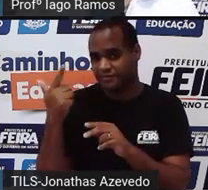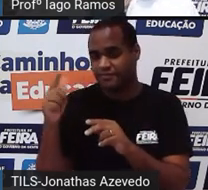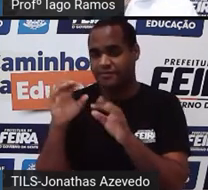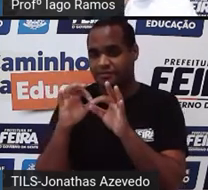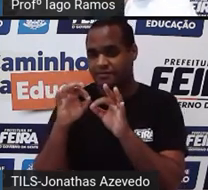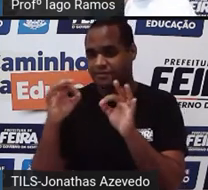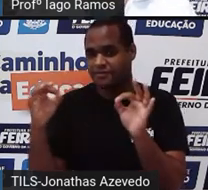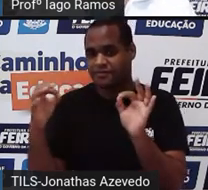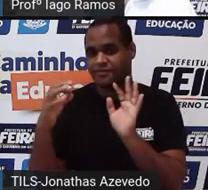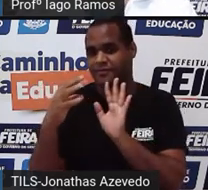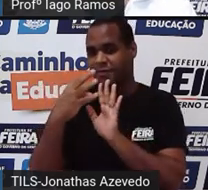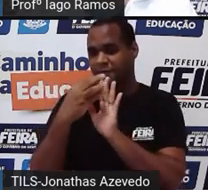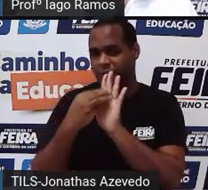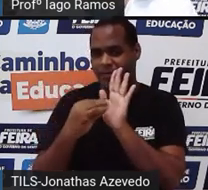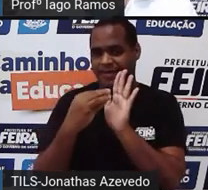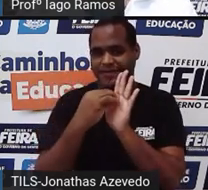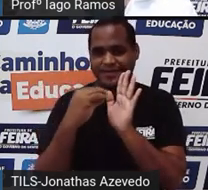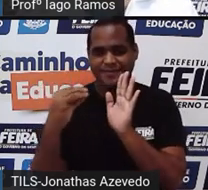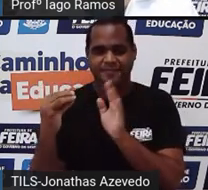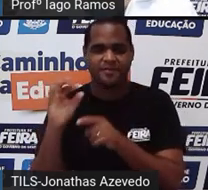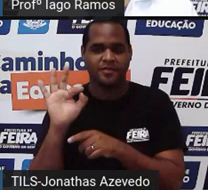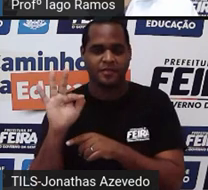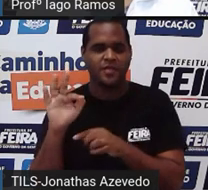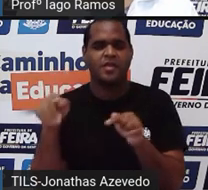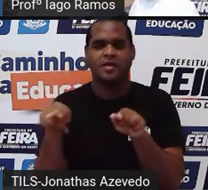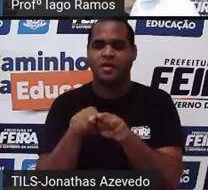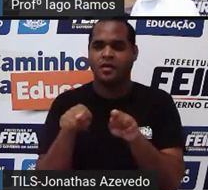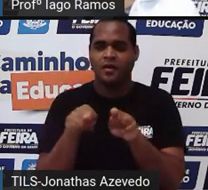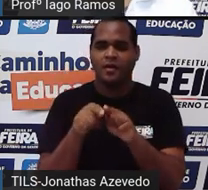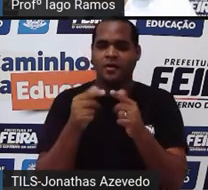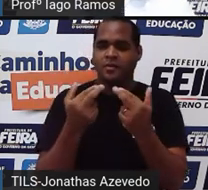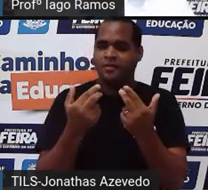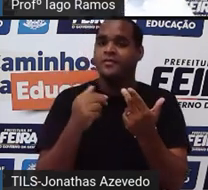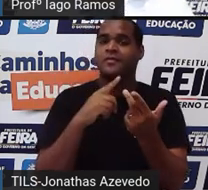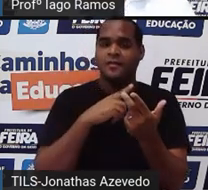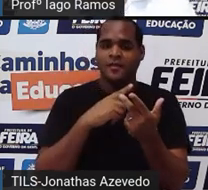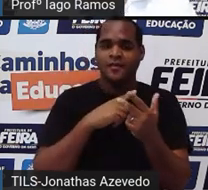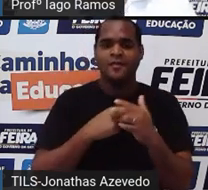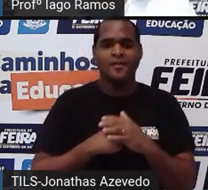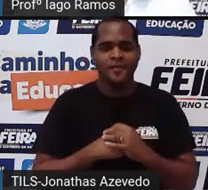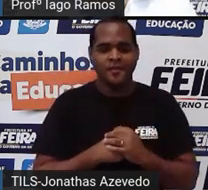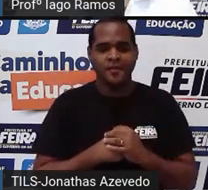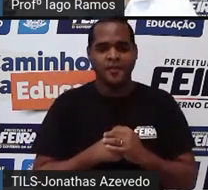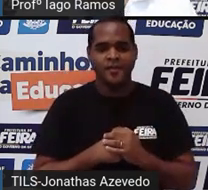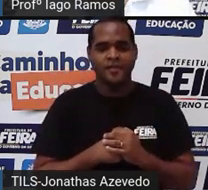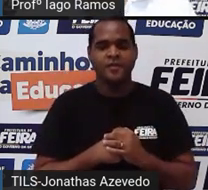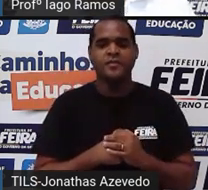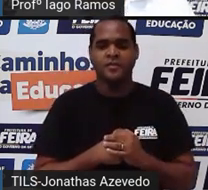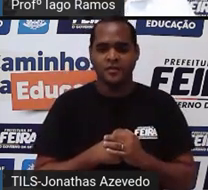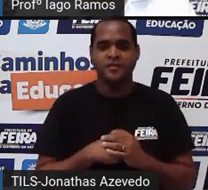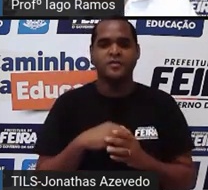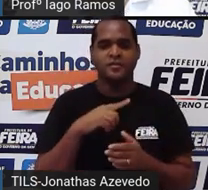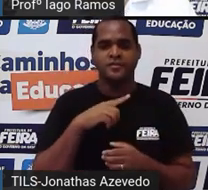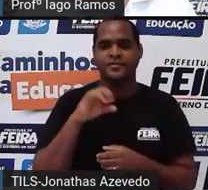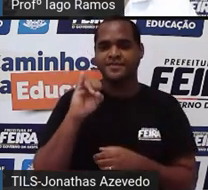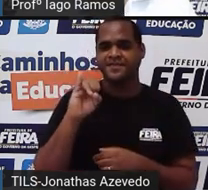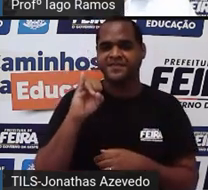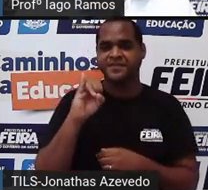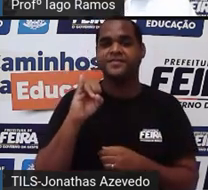reflexo desse ponto F e que tem a mesma distância até o espelho. Tá? Ali apareceu um ponto I.